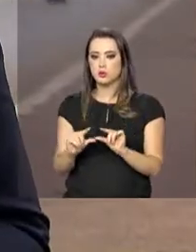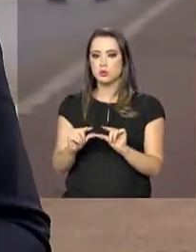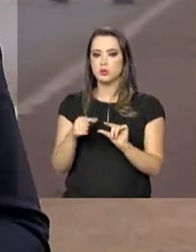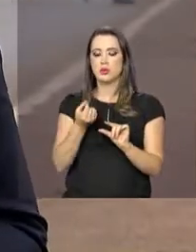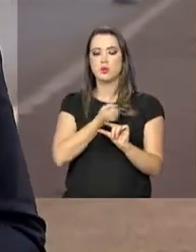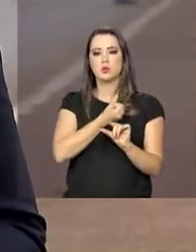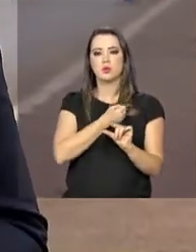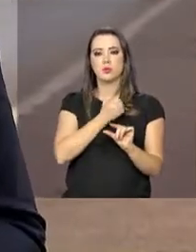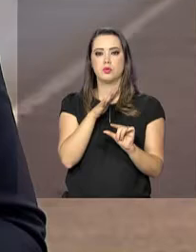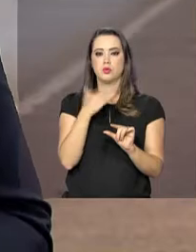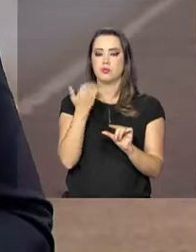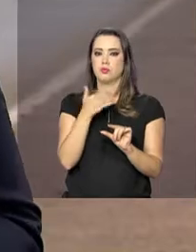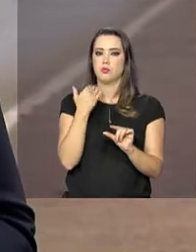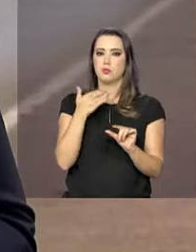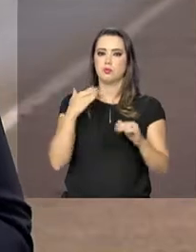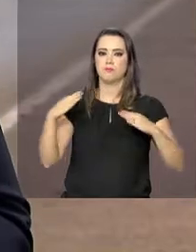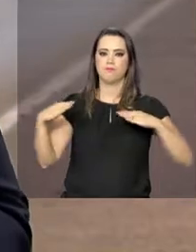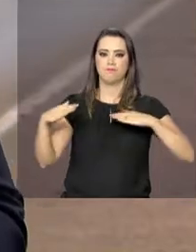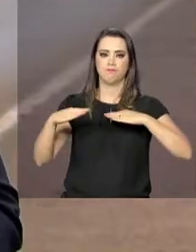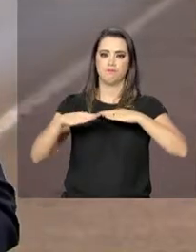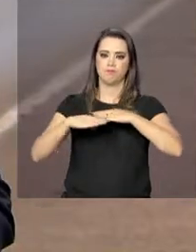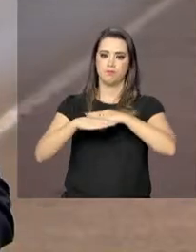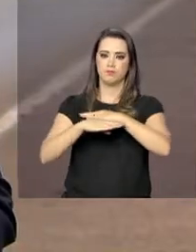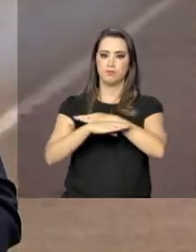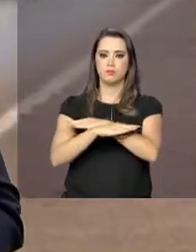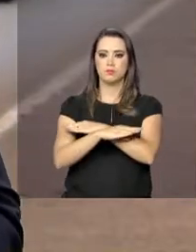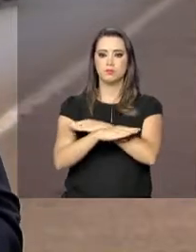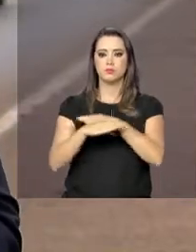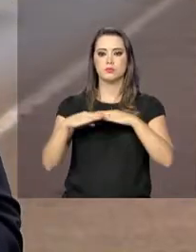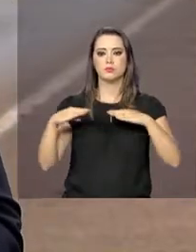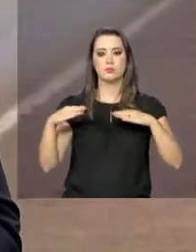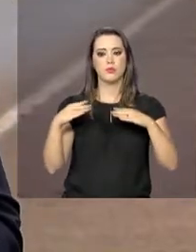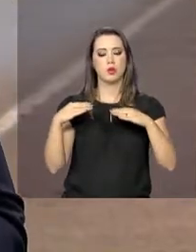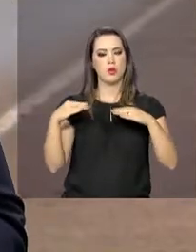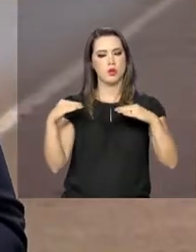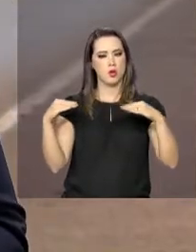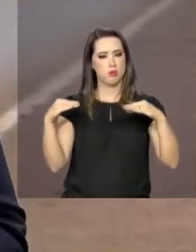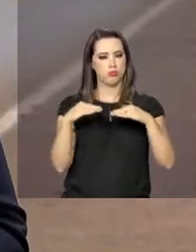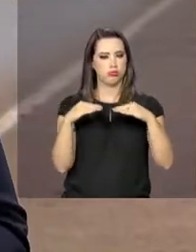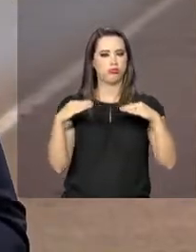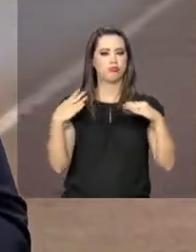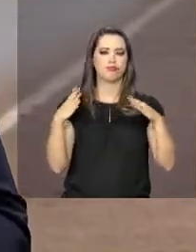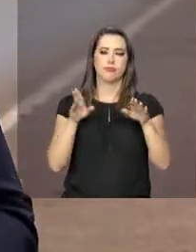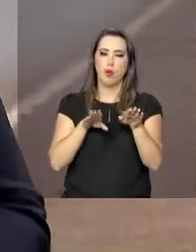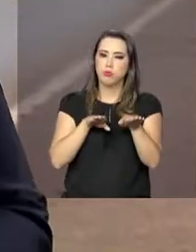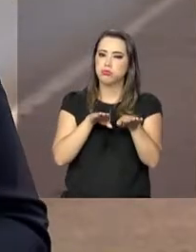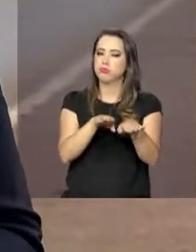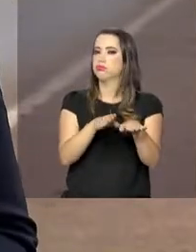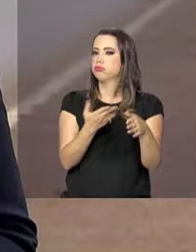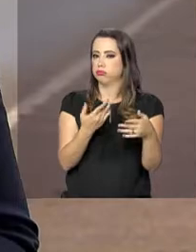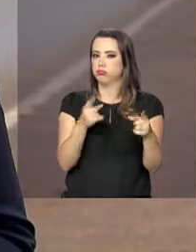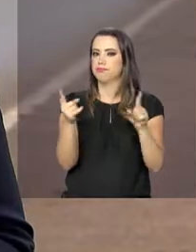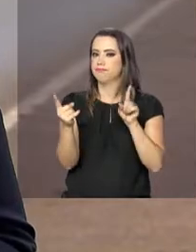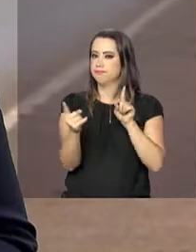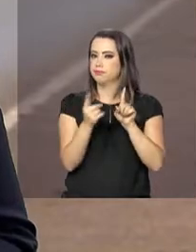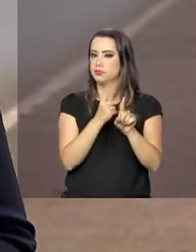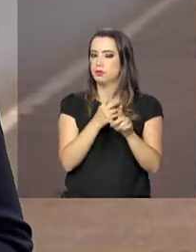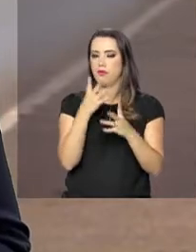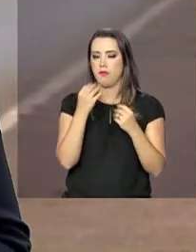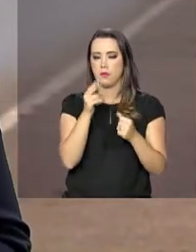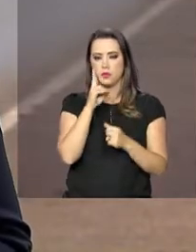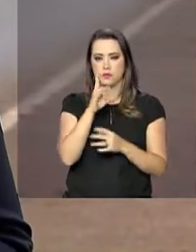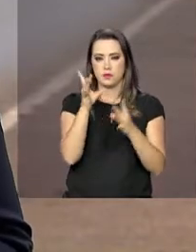do número de mortes no trânsito. O ministro das cidades, Alexandre Baldi, ele falou sobre o Pena Trans, vamos conferir o que ele